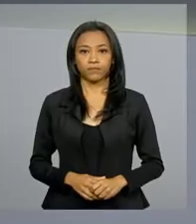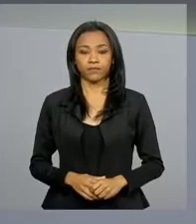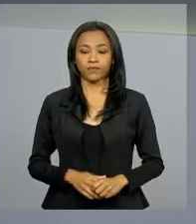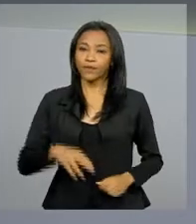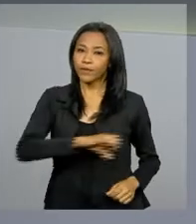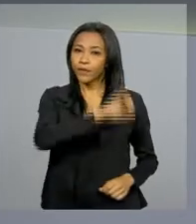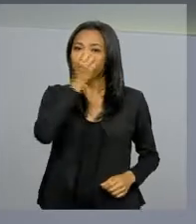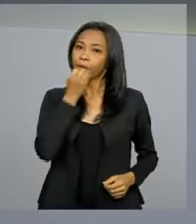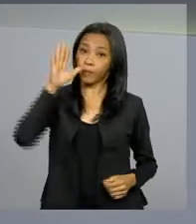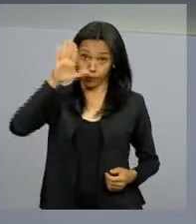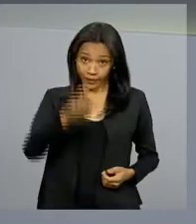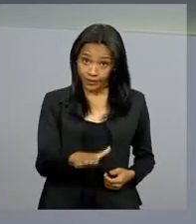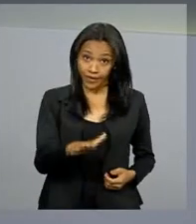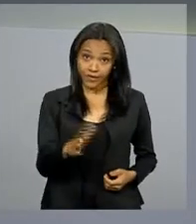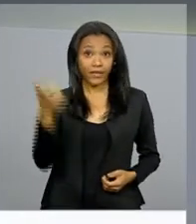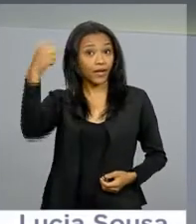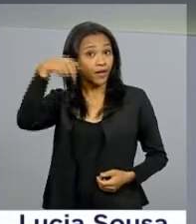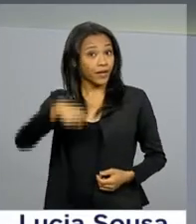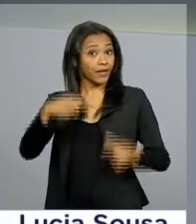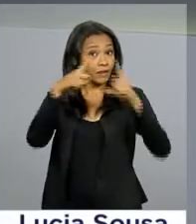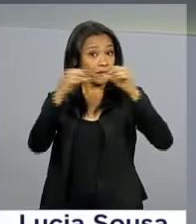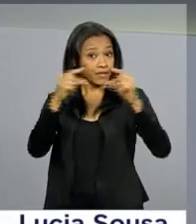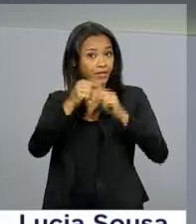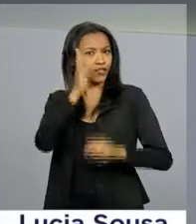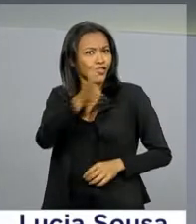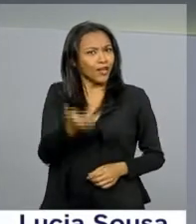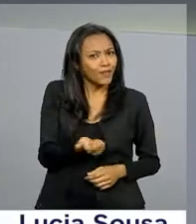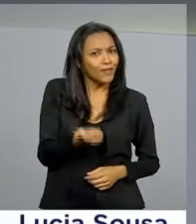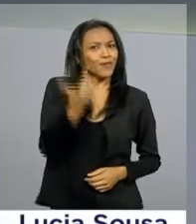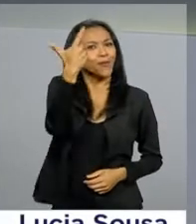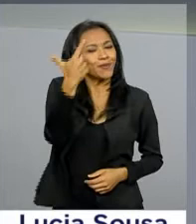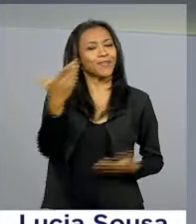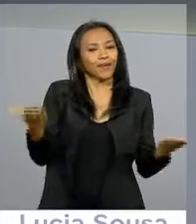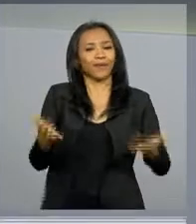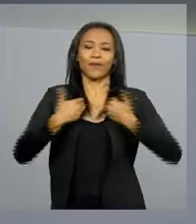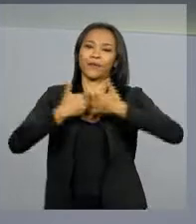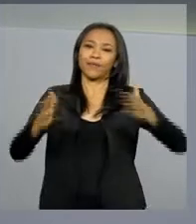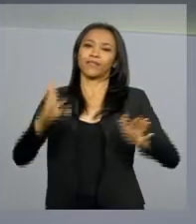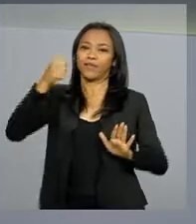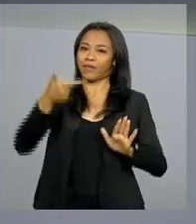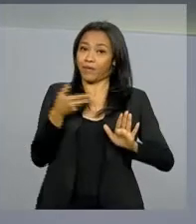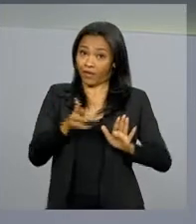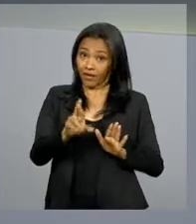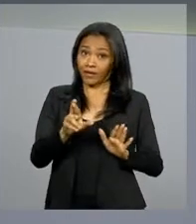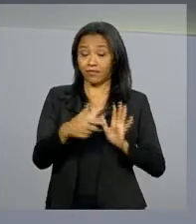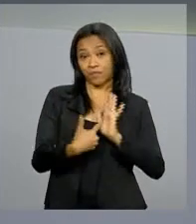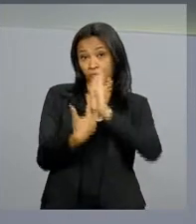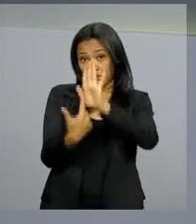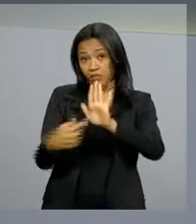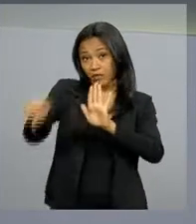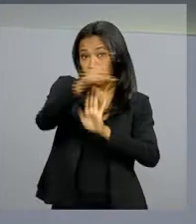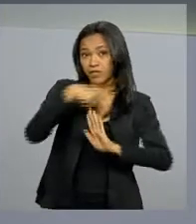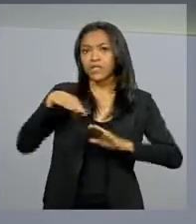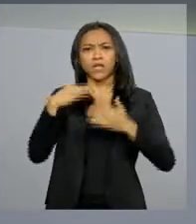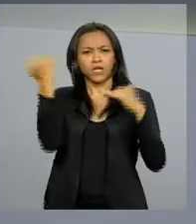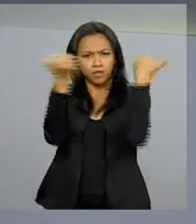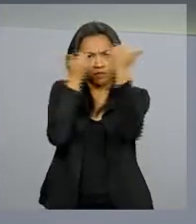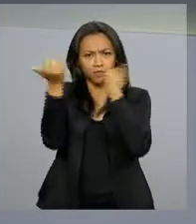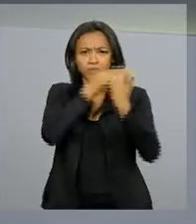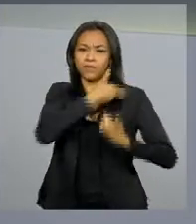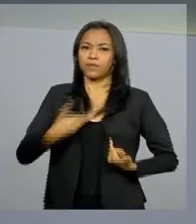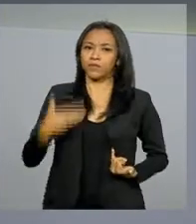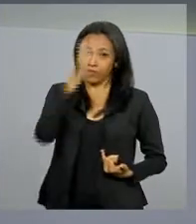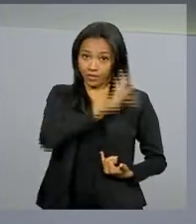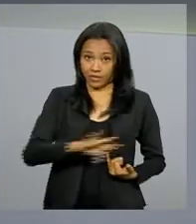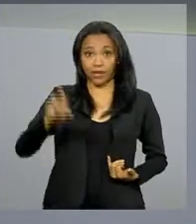Olá, boa tarde. Em Brasília, meio-dia, começa agora o repórter NBR trazendo para você as notícias do governo federal desta